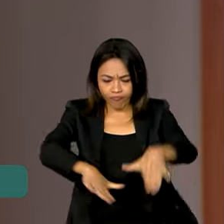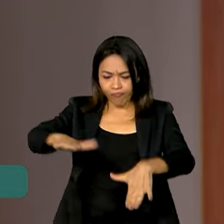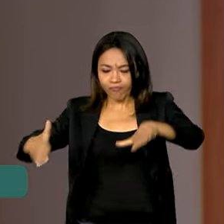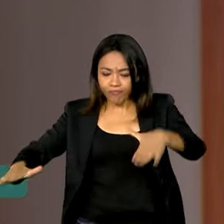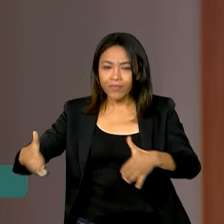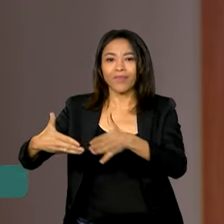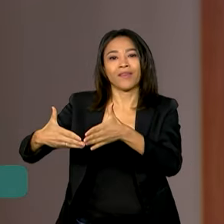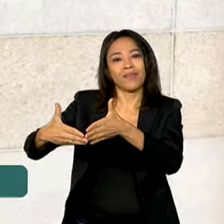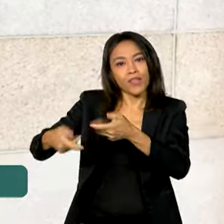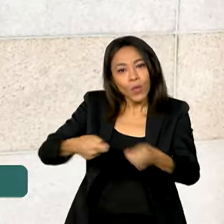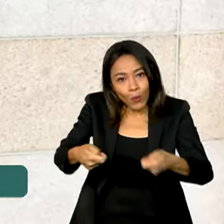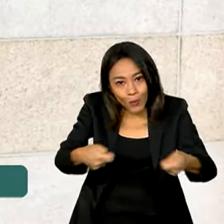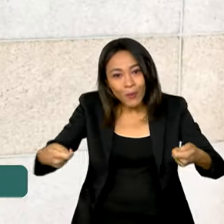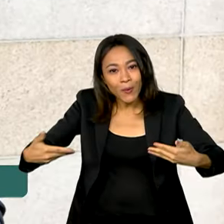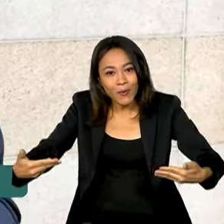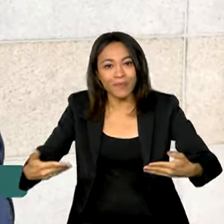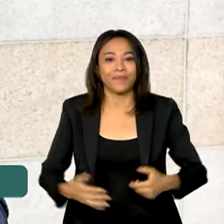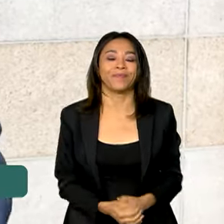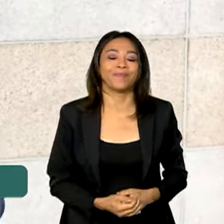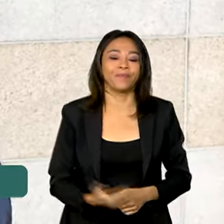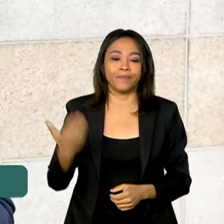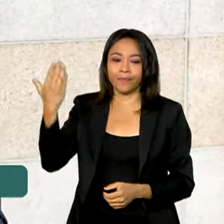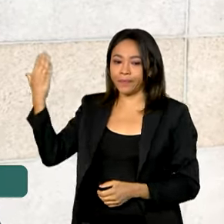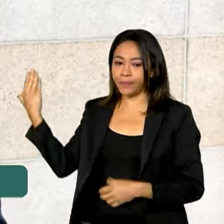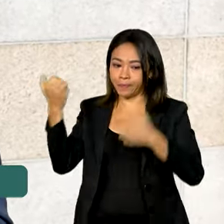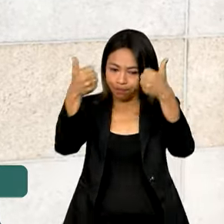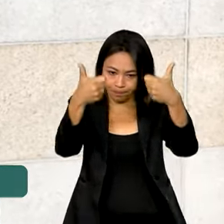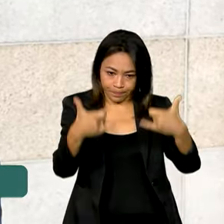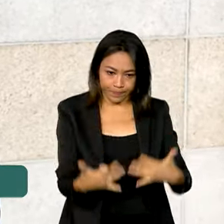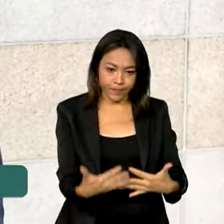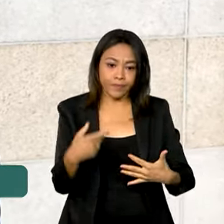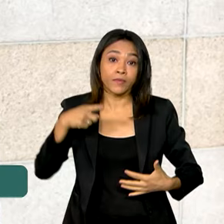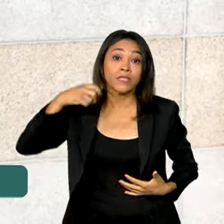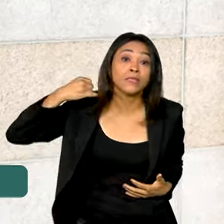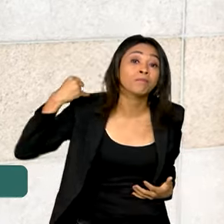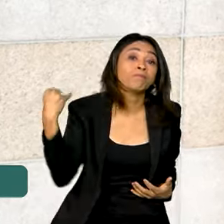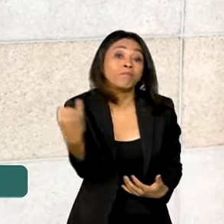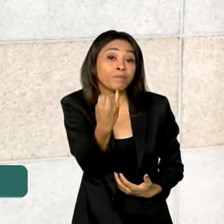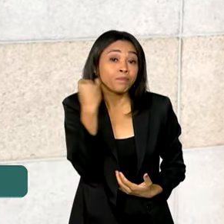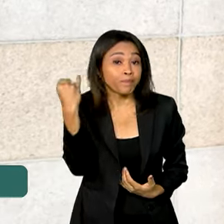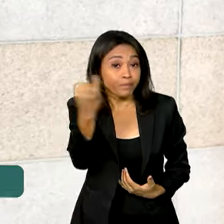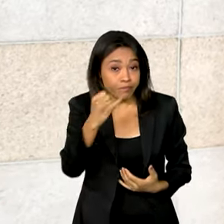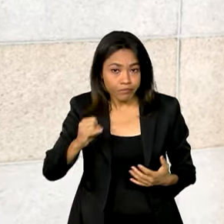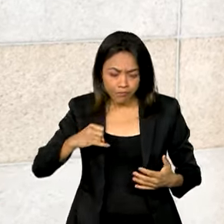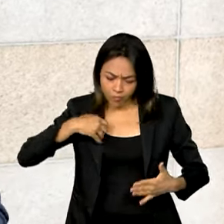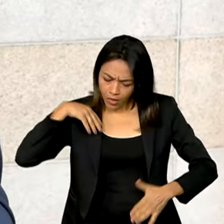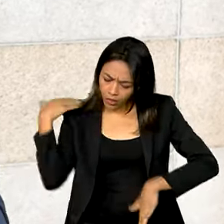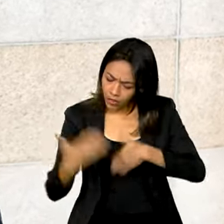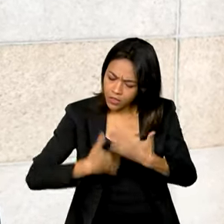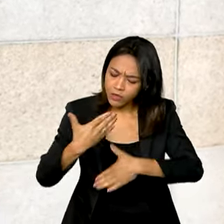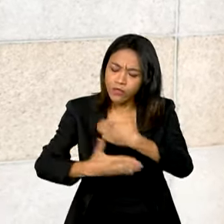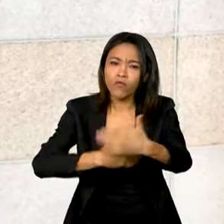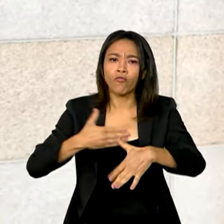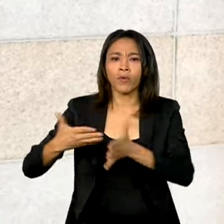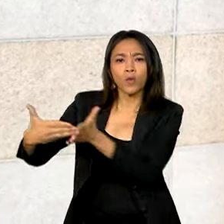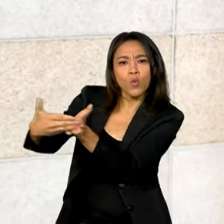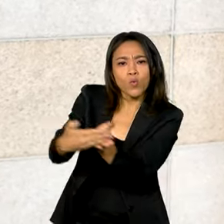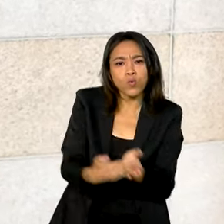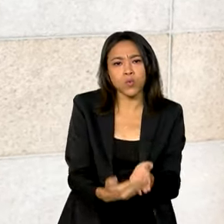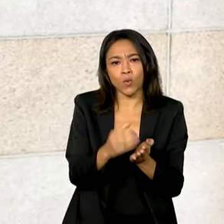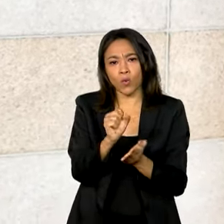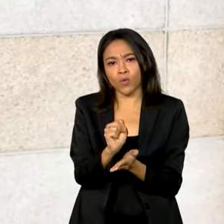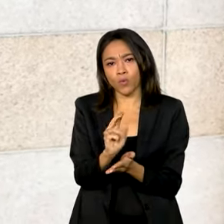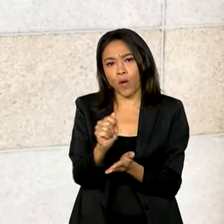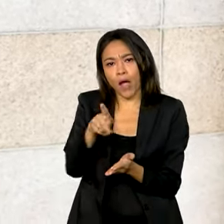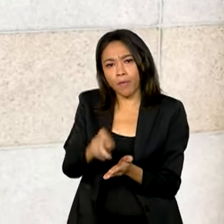marítimas. Isso vai ser fundamental para o desenvolvimento do porto de Suape, para a geração de emprego e renda